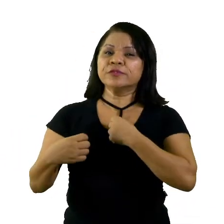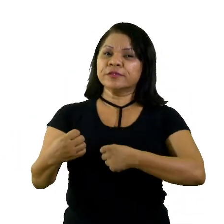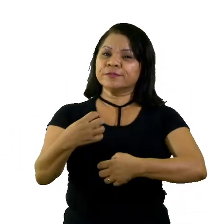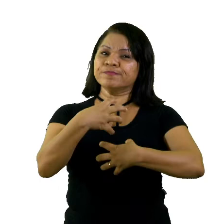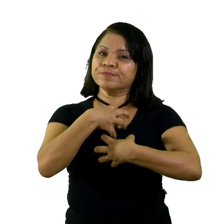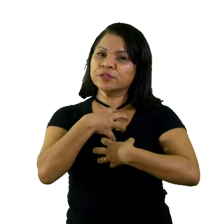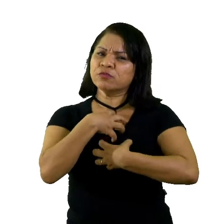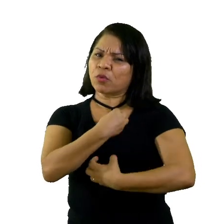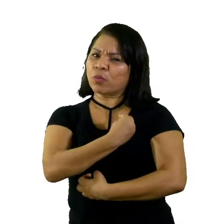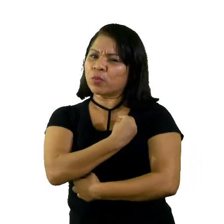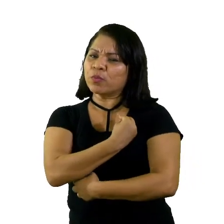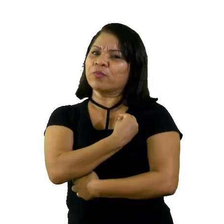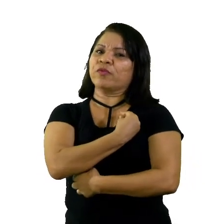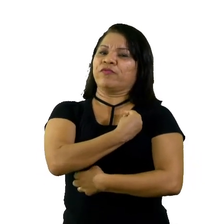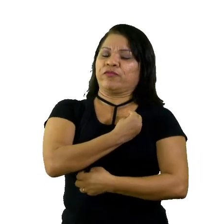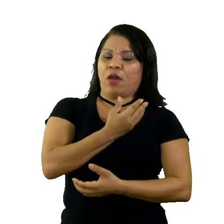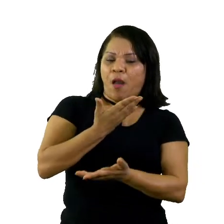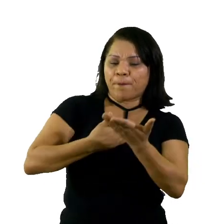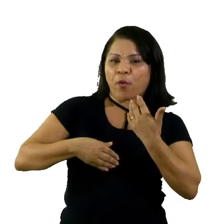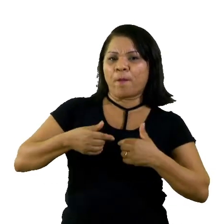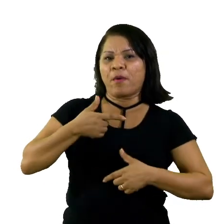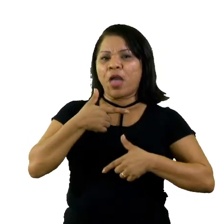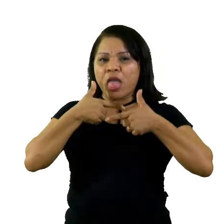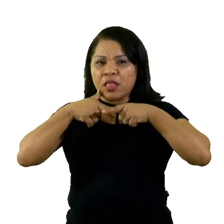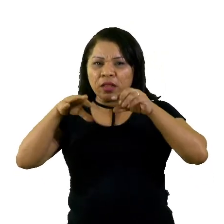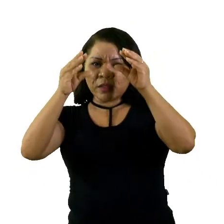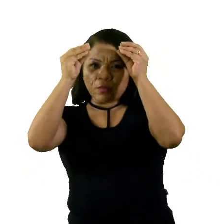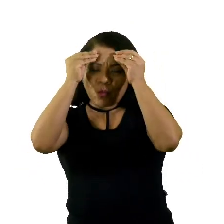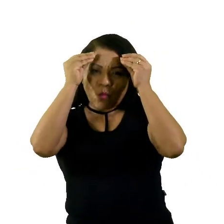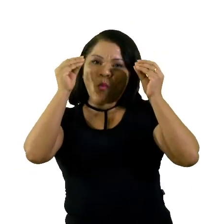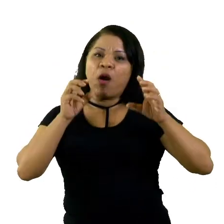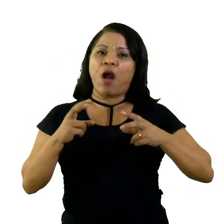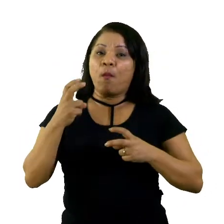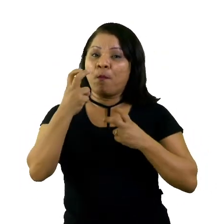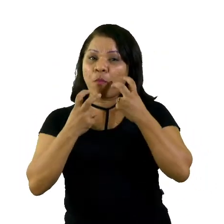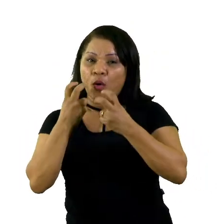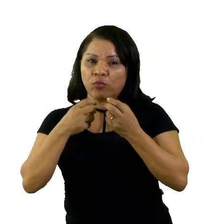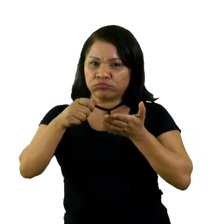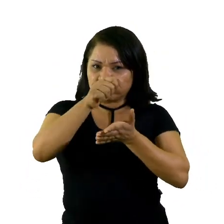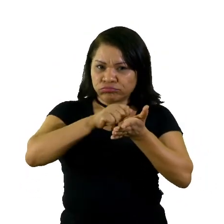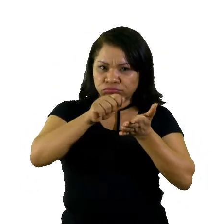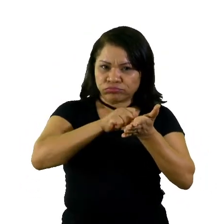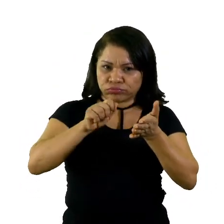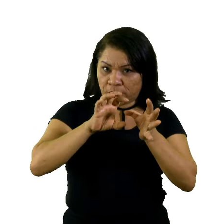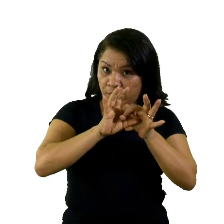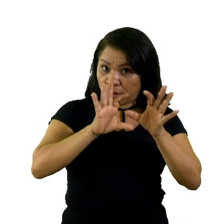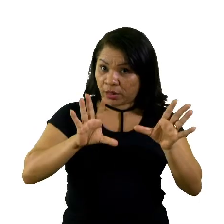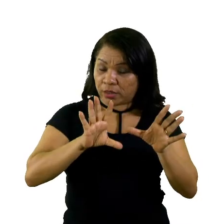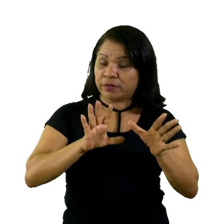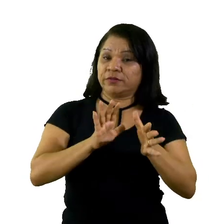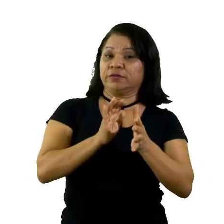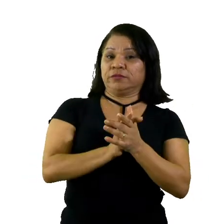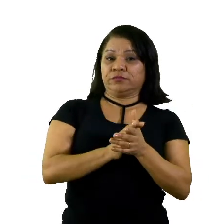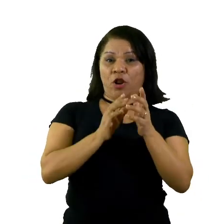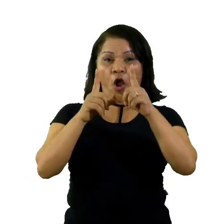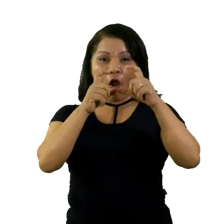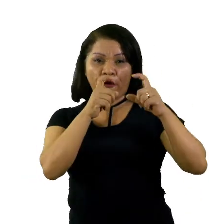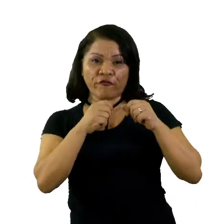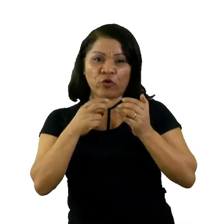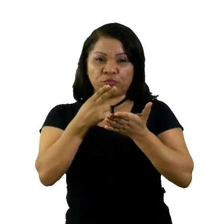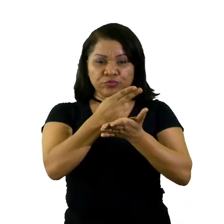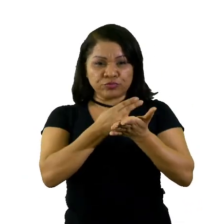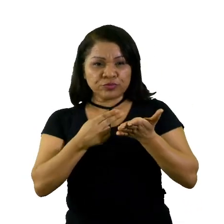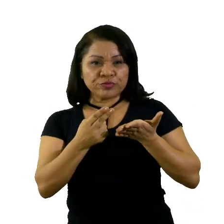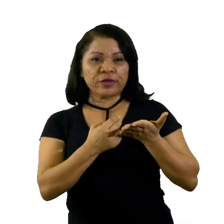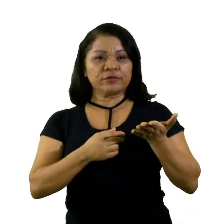vivência, por meio da linguagem oral e escrita, escrita e espontânea, de fotos, desenhos e outras